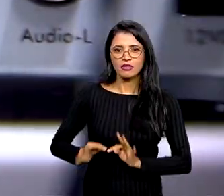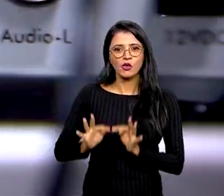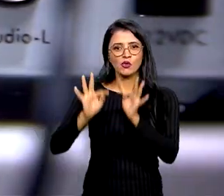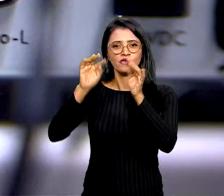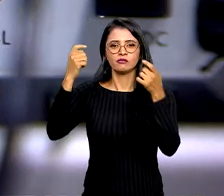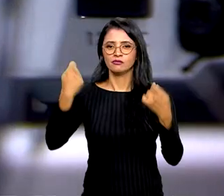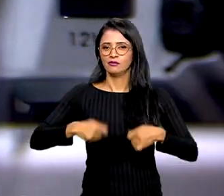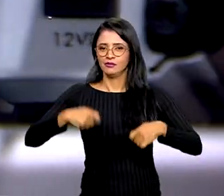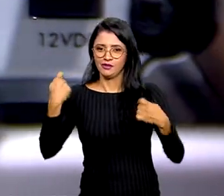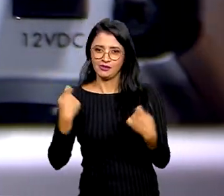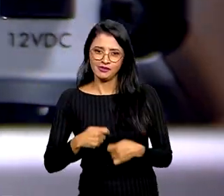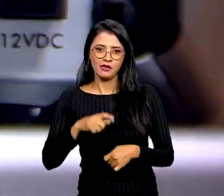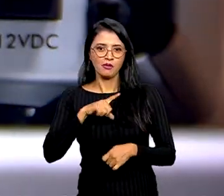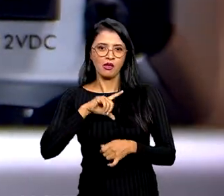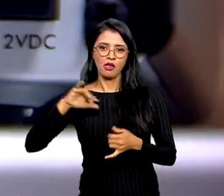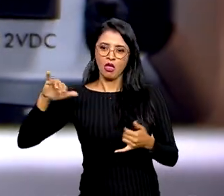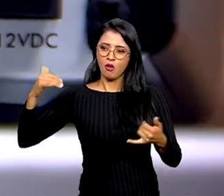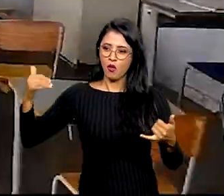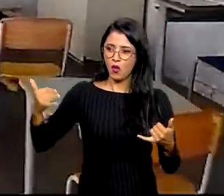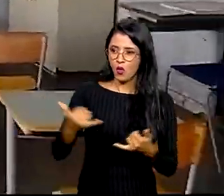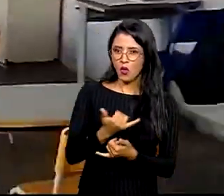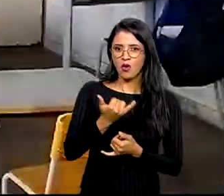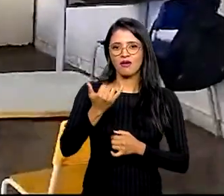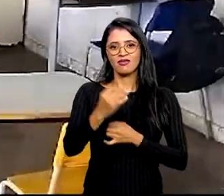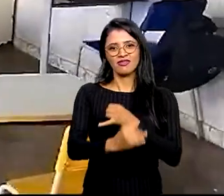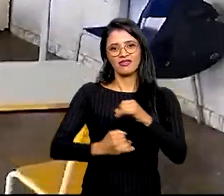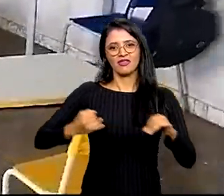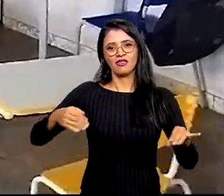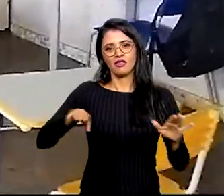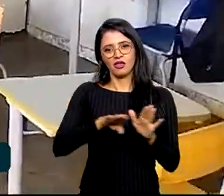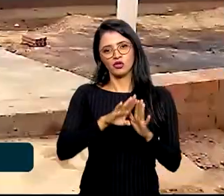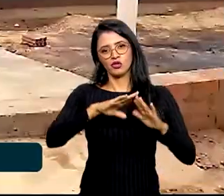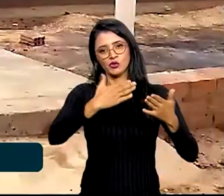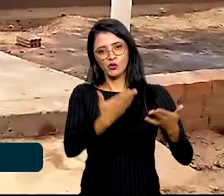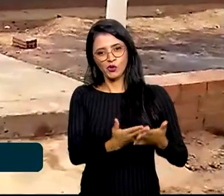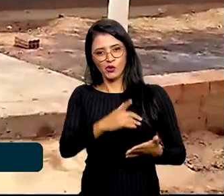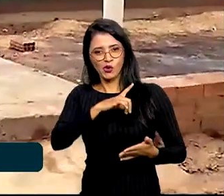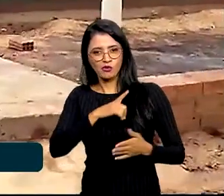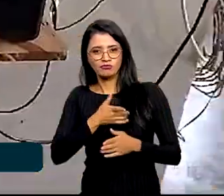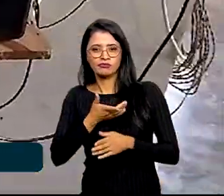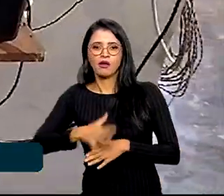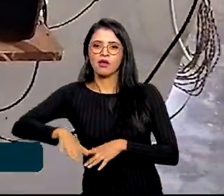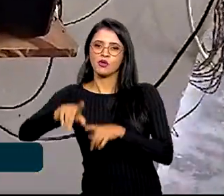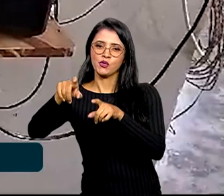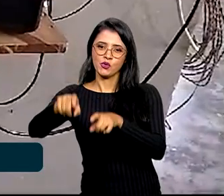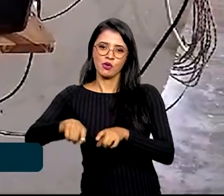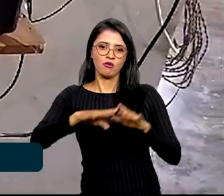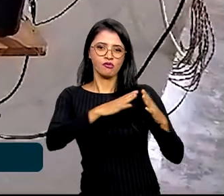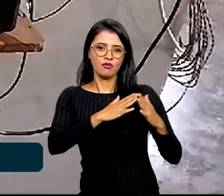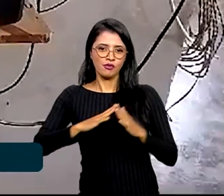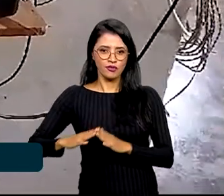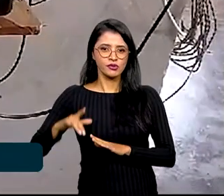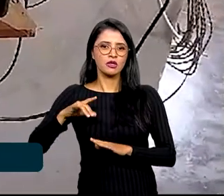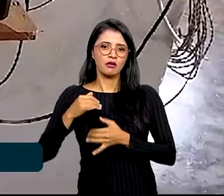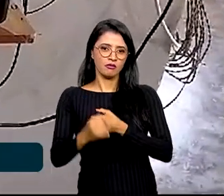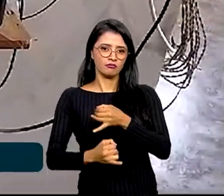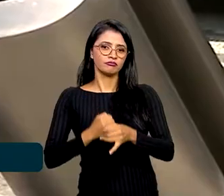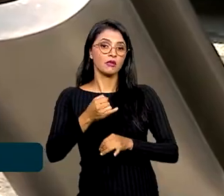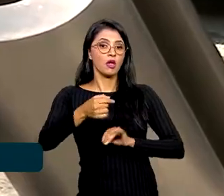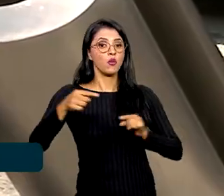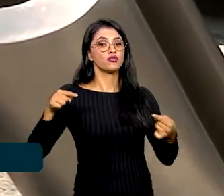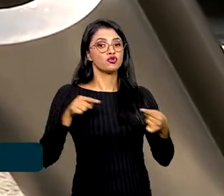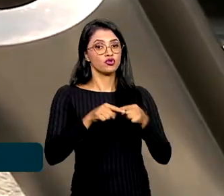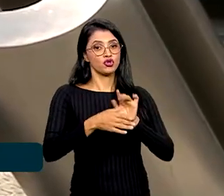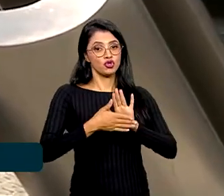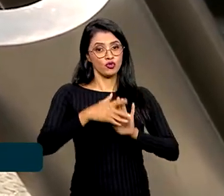necessária para que a internet móvel chegue a escolas públicas, áreas rurais e favelas. Esse é o propósito